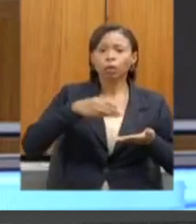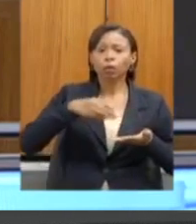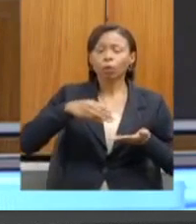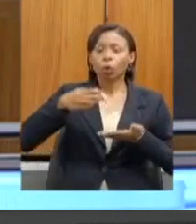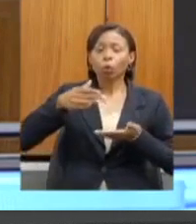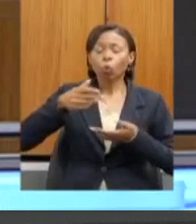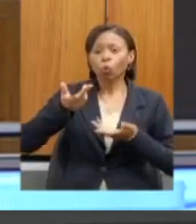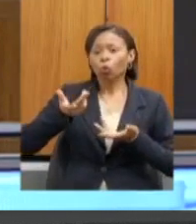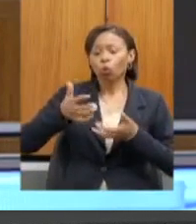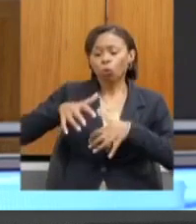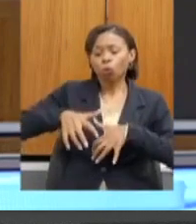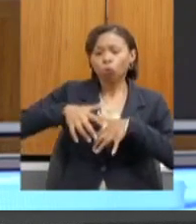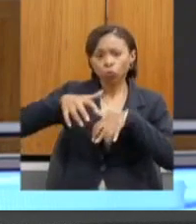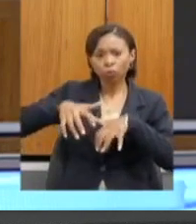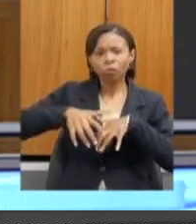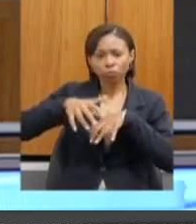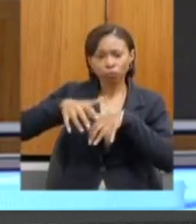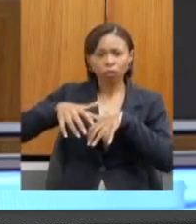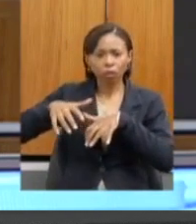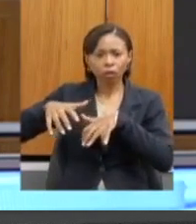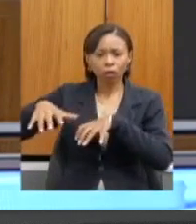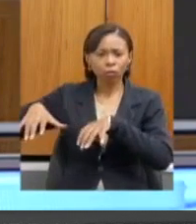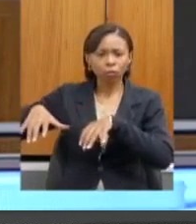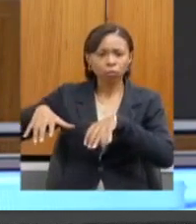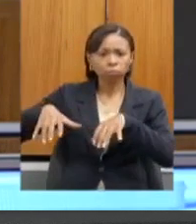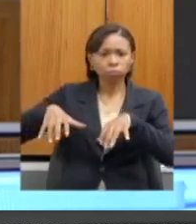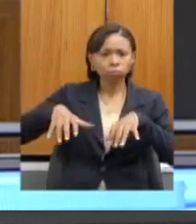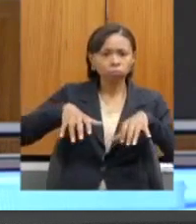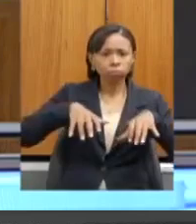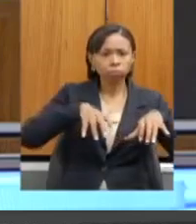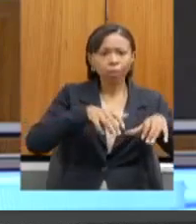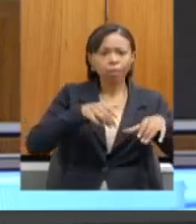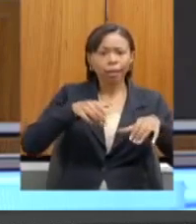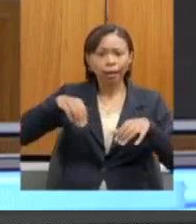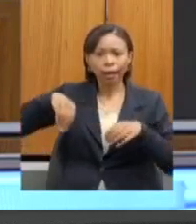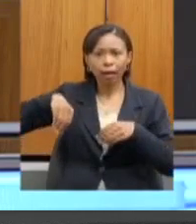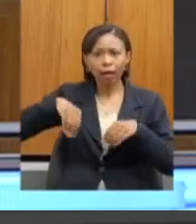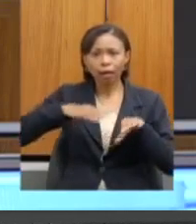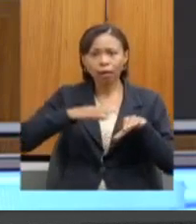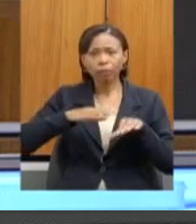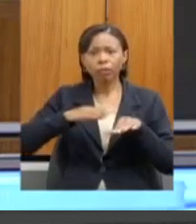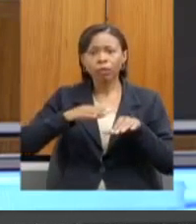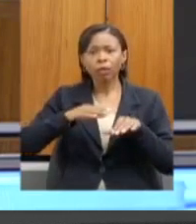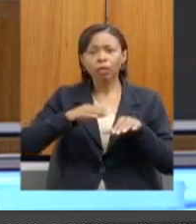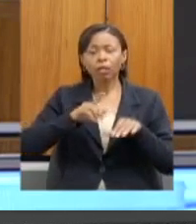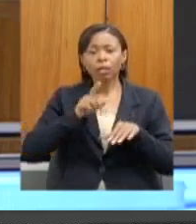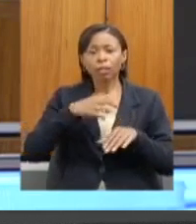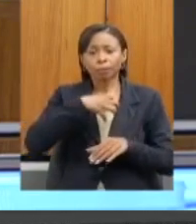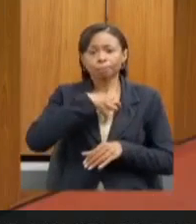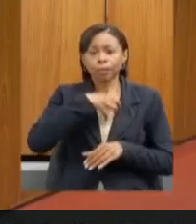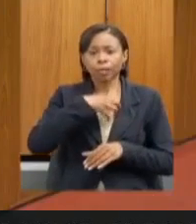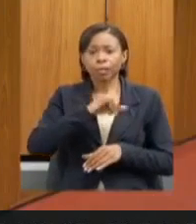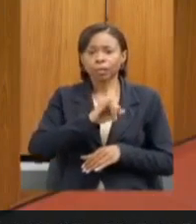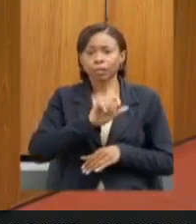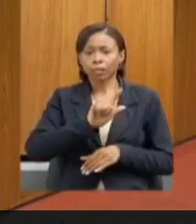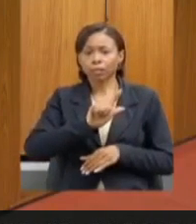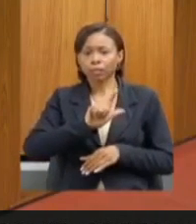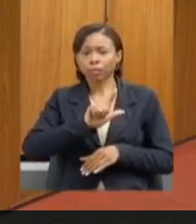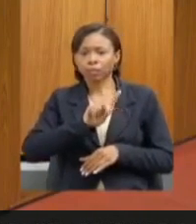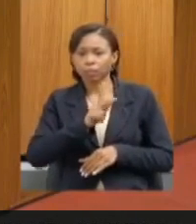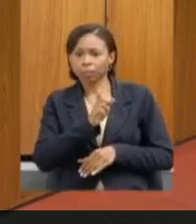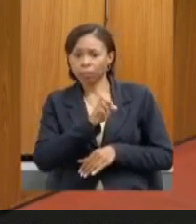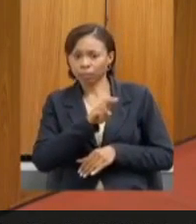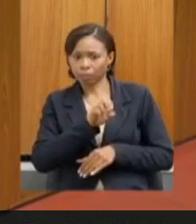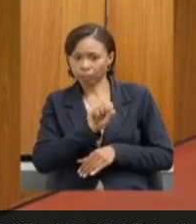minério, caso o empreendimento se viabilize, até o porto de Ilhéus, na Bahia, e o mineroduto seria,